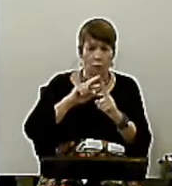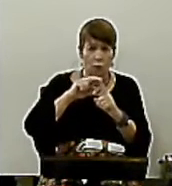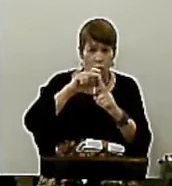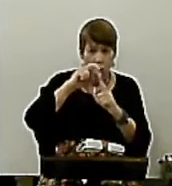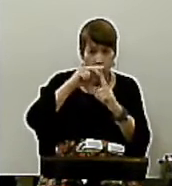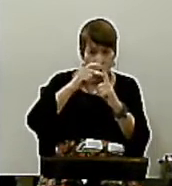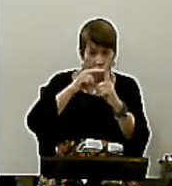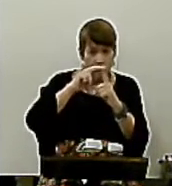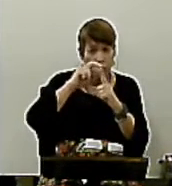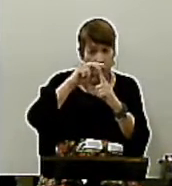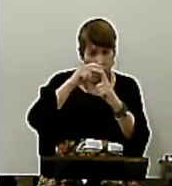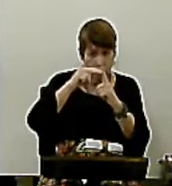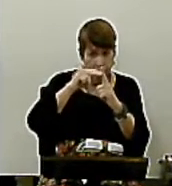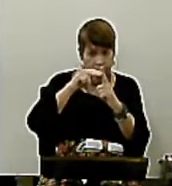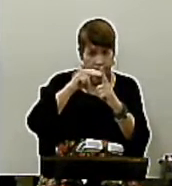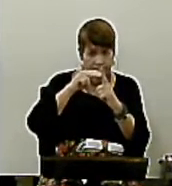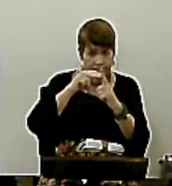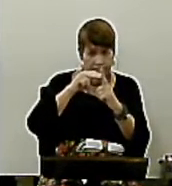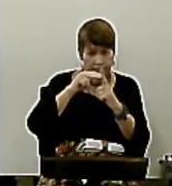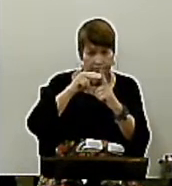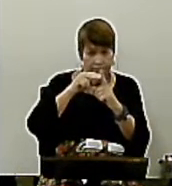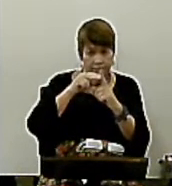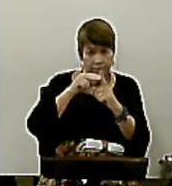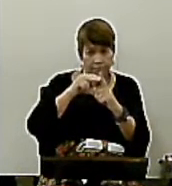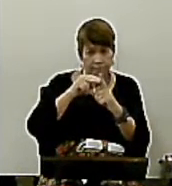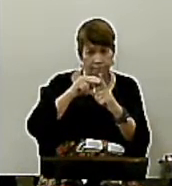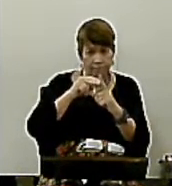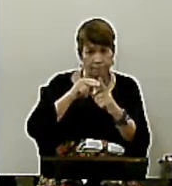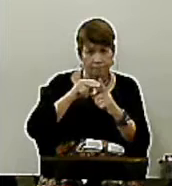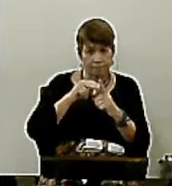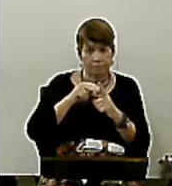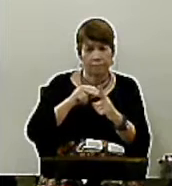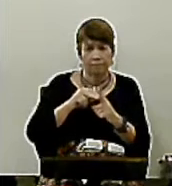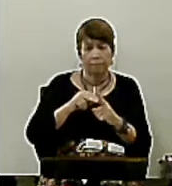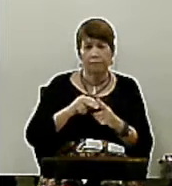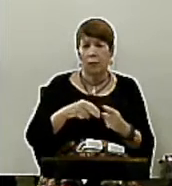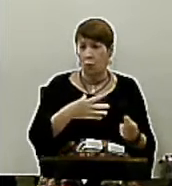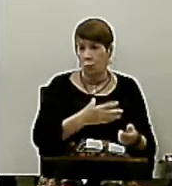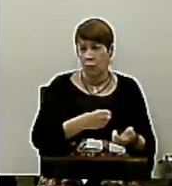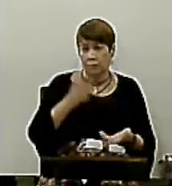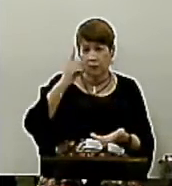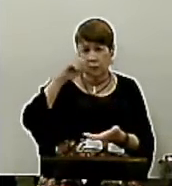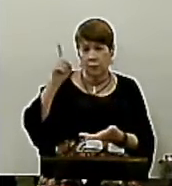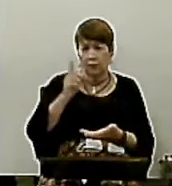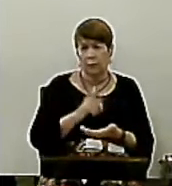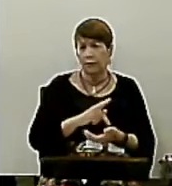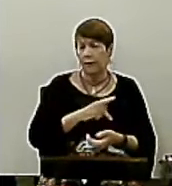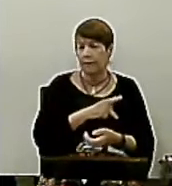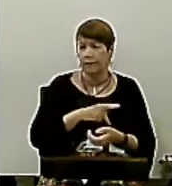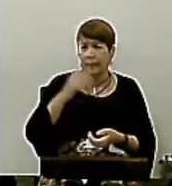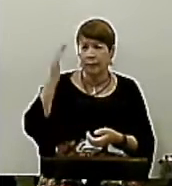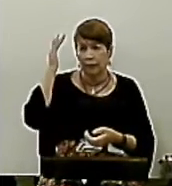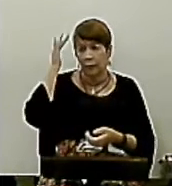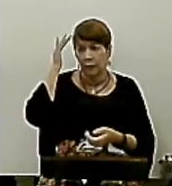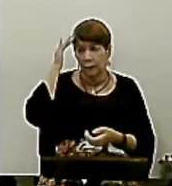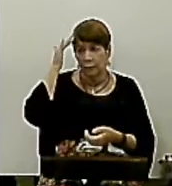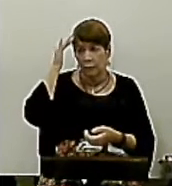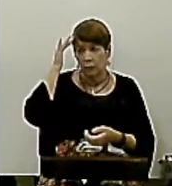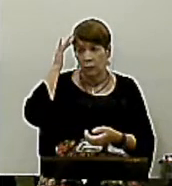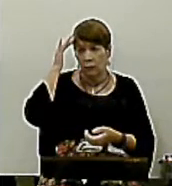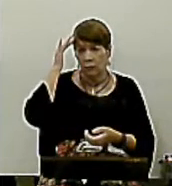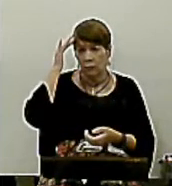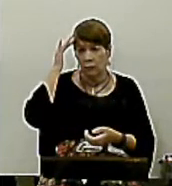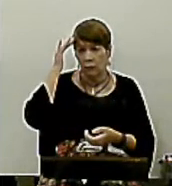gentios a fim de que a sua fé fosse considerada verdadeira. Paulo entendeu que isso era